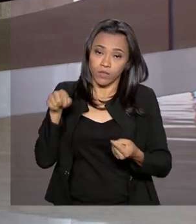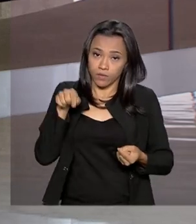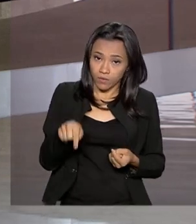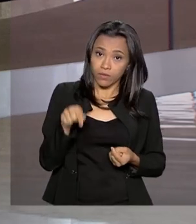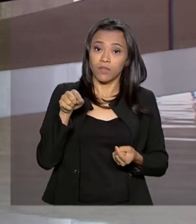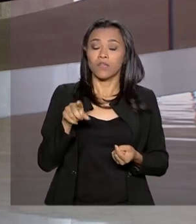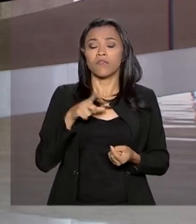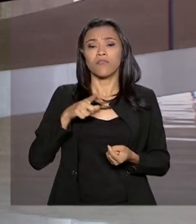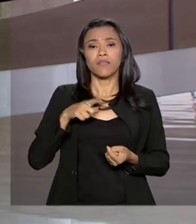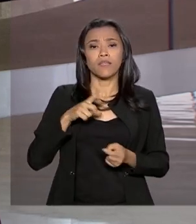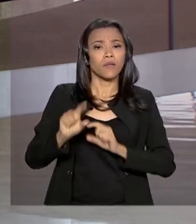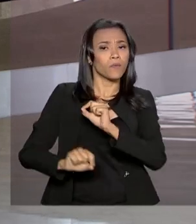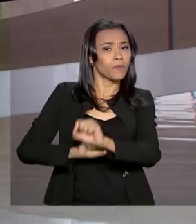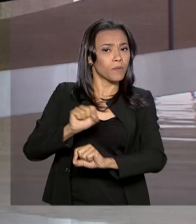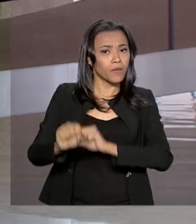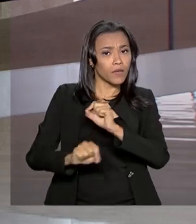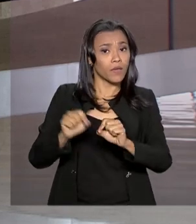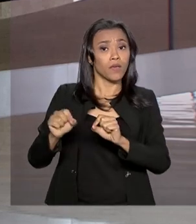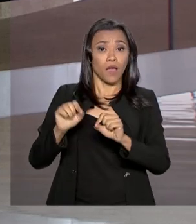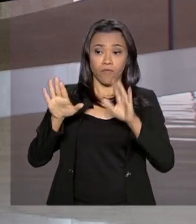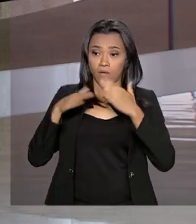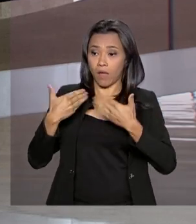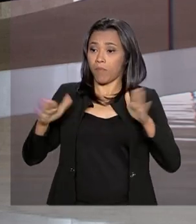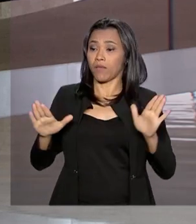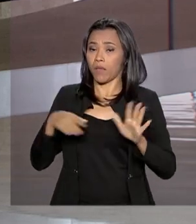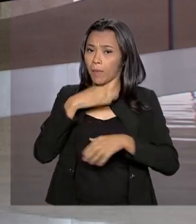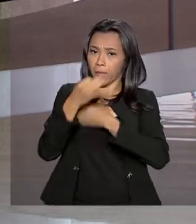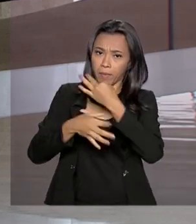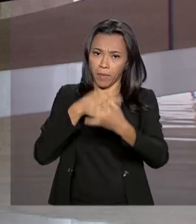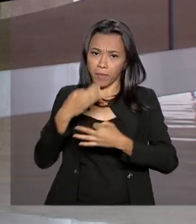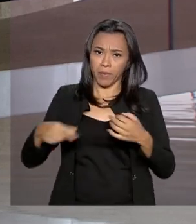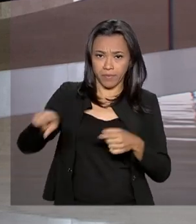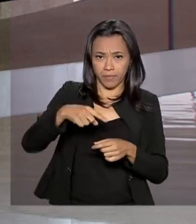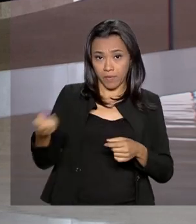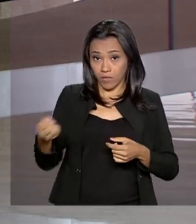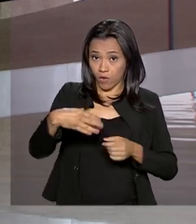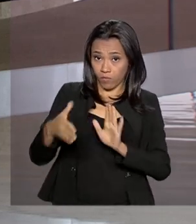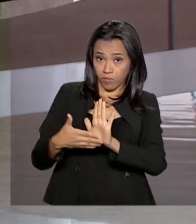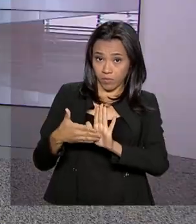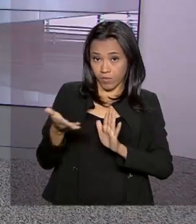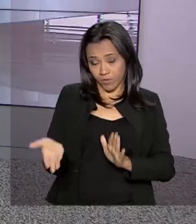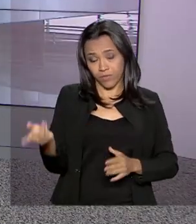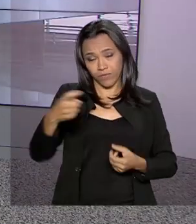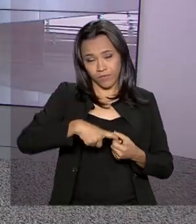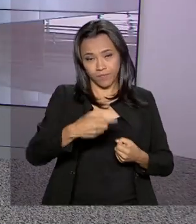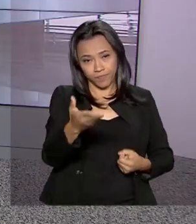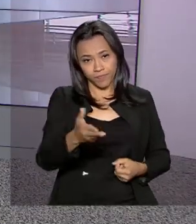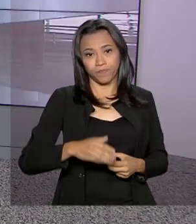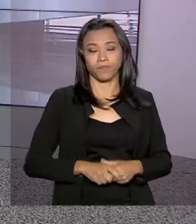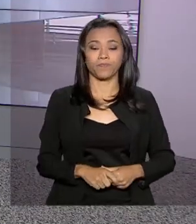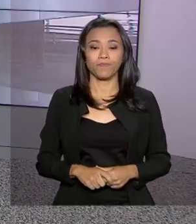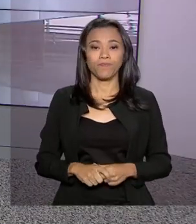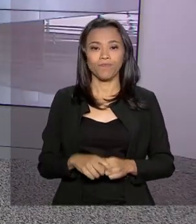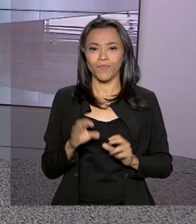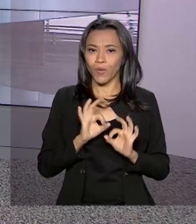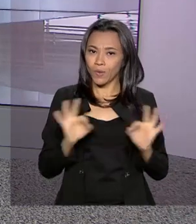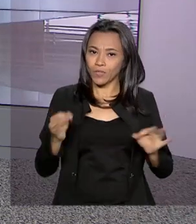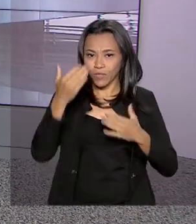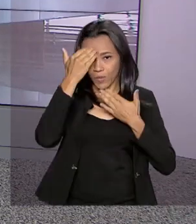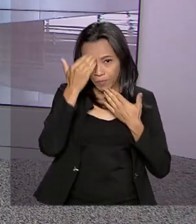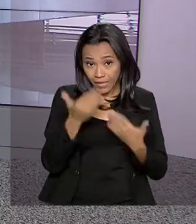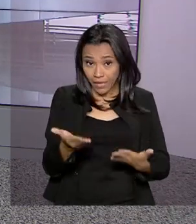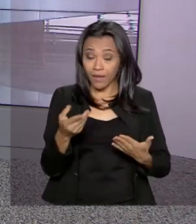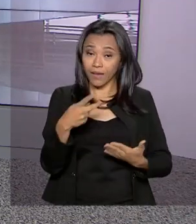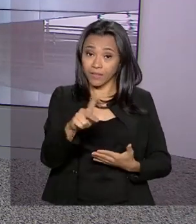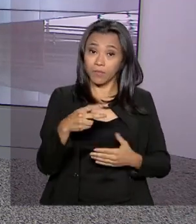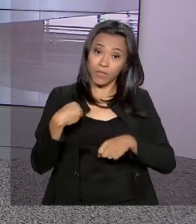vai realizar também uma audiência pública para discutir a nova Previdência. Roberto, voltamos com você. Está ótimo. Muito obrigado,